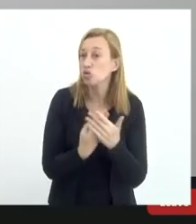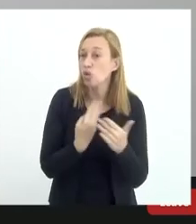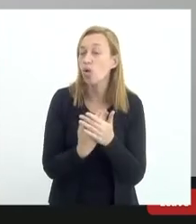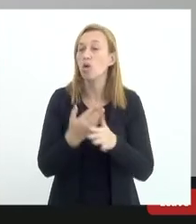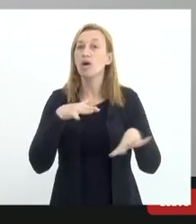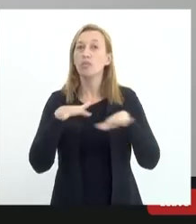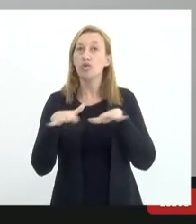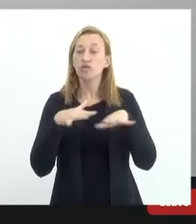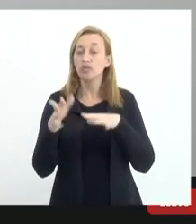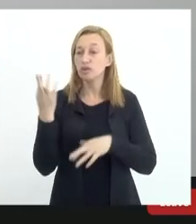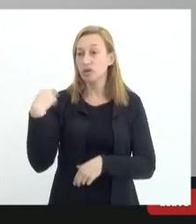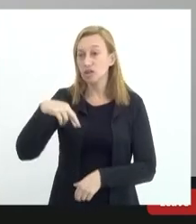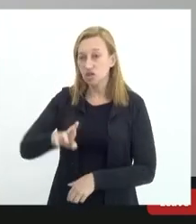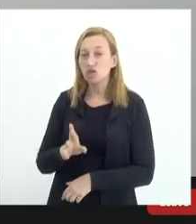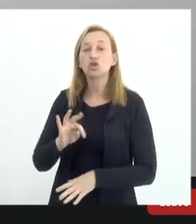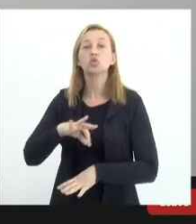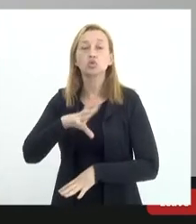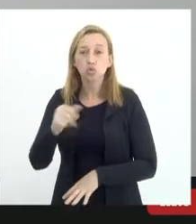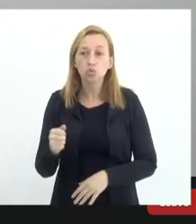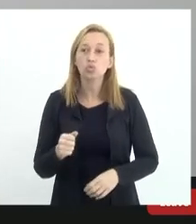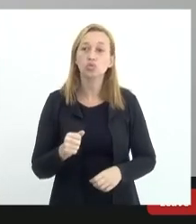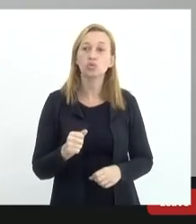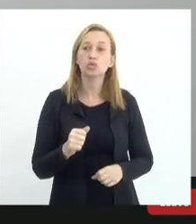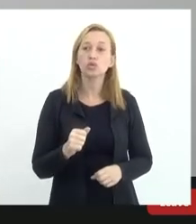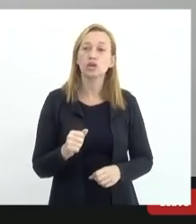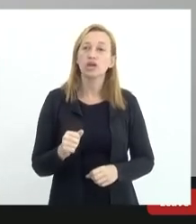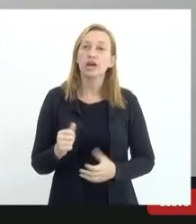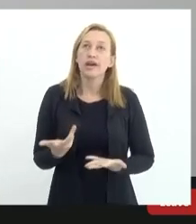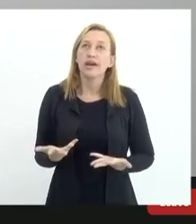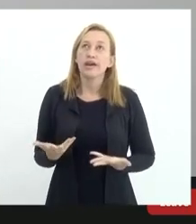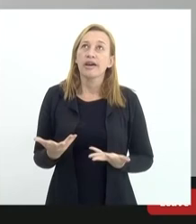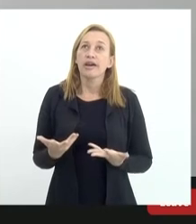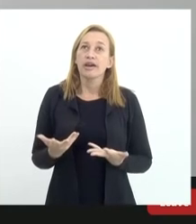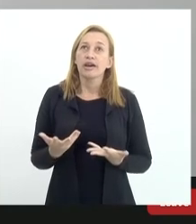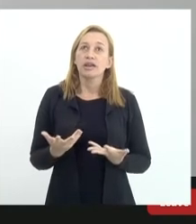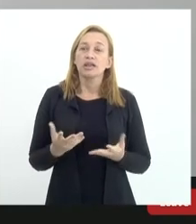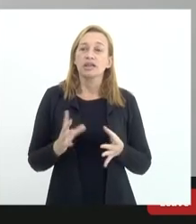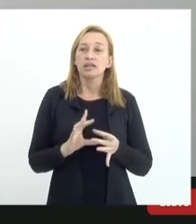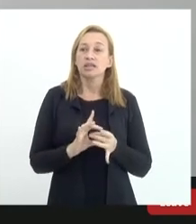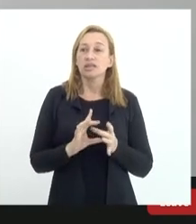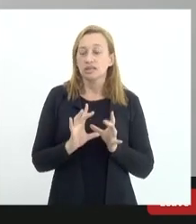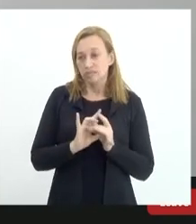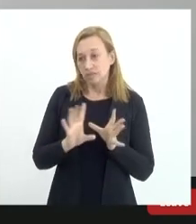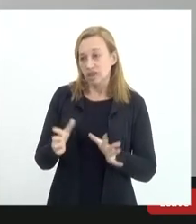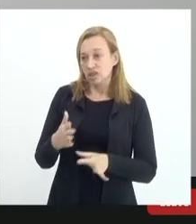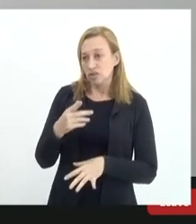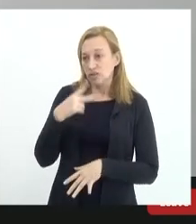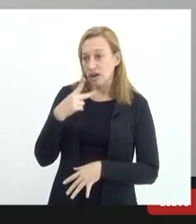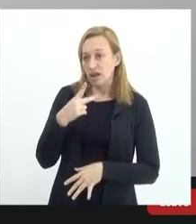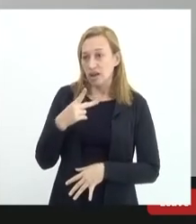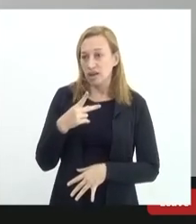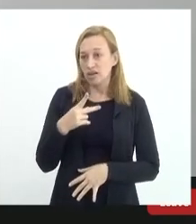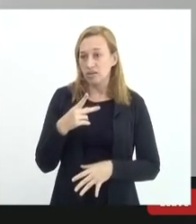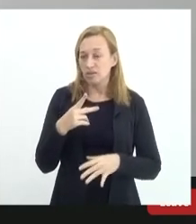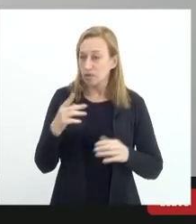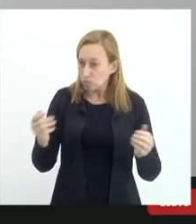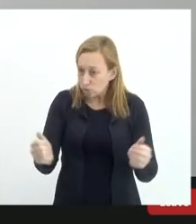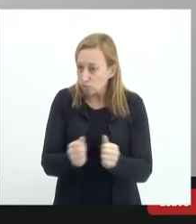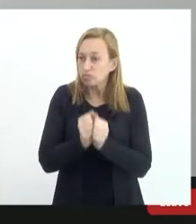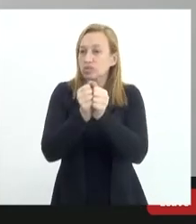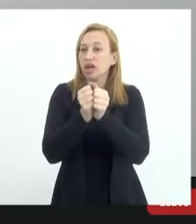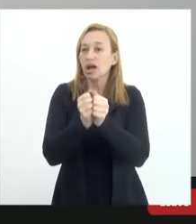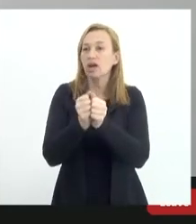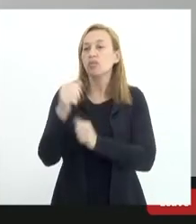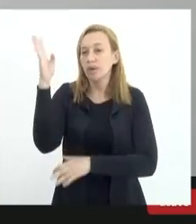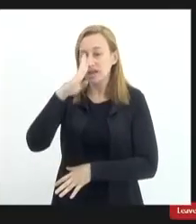movimentos religiosos acho que tudo isso vamos assim me permita usar essa expressão vamos alaranjar o Brasil nesse sentido